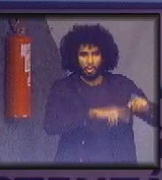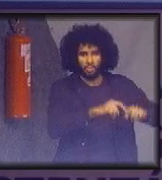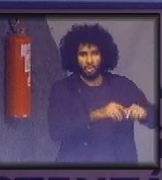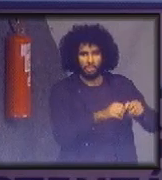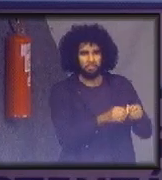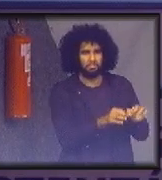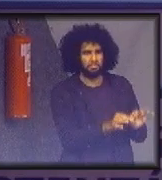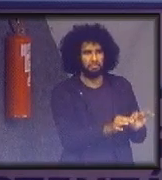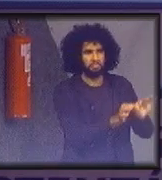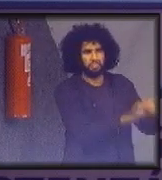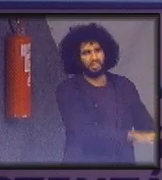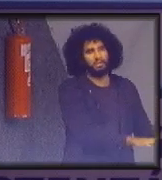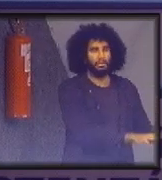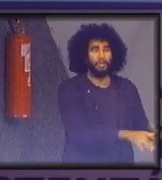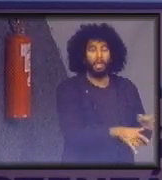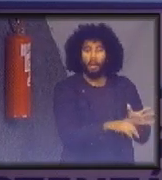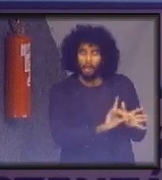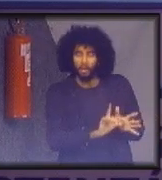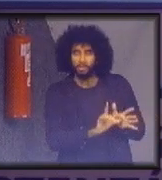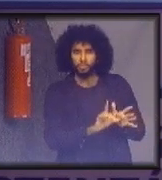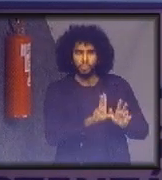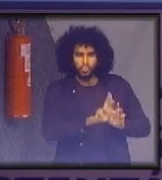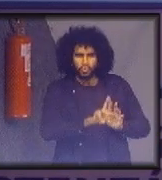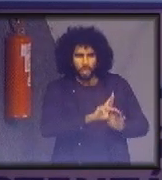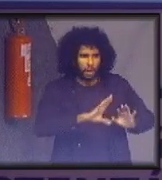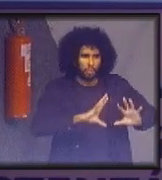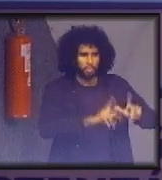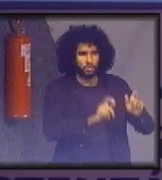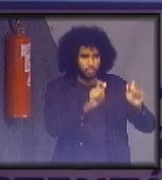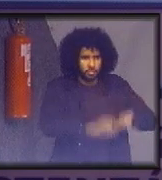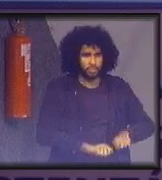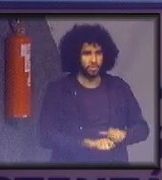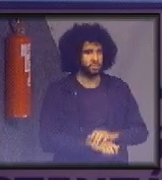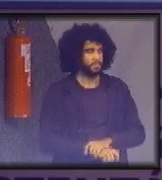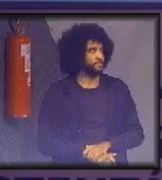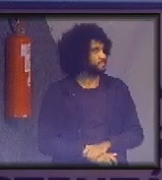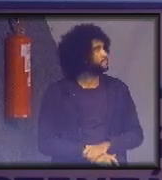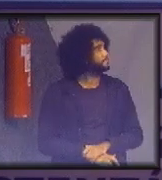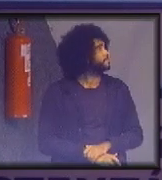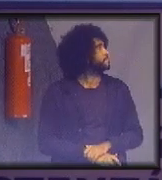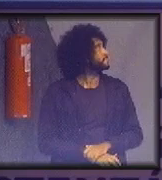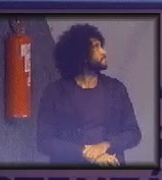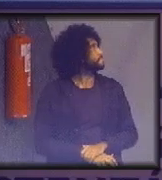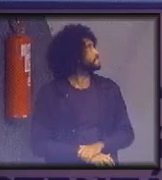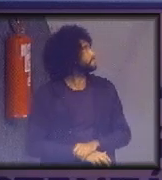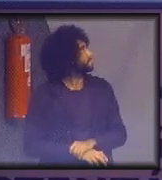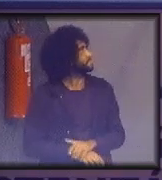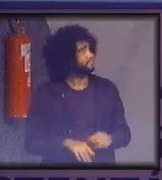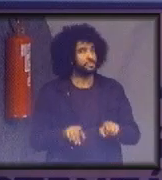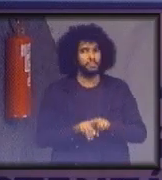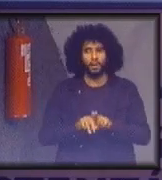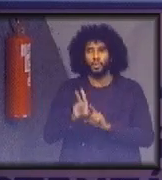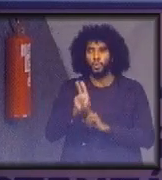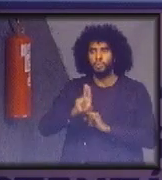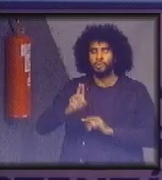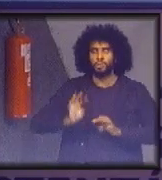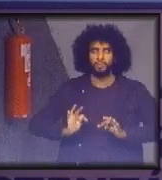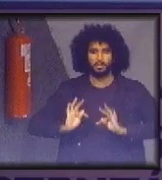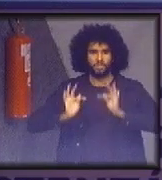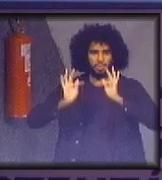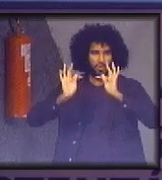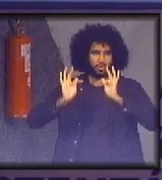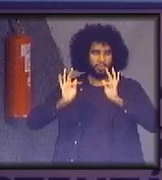absoluto final da sua vida útil. Outra ação é de fazer o uso de tecnologias digitais. Os